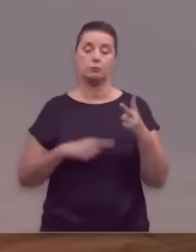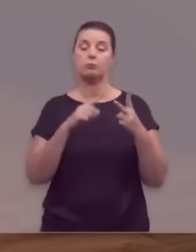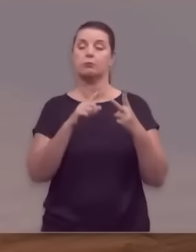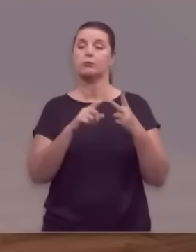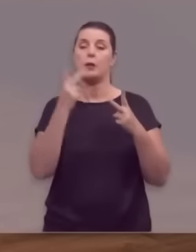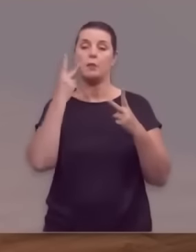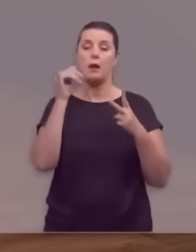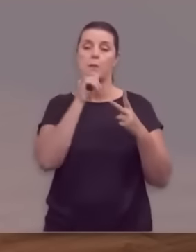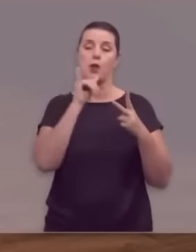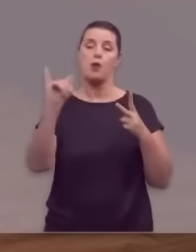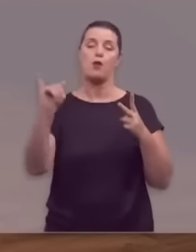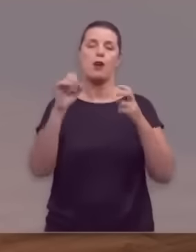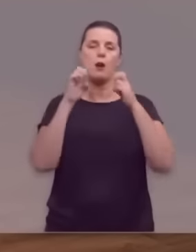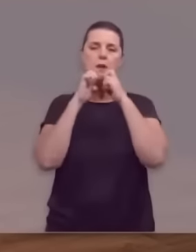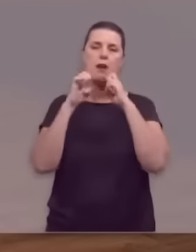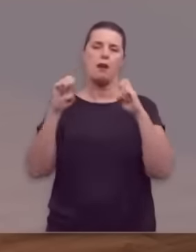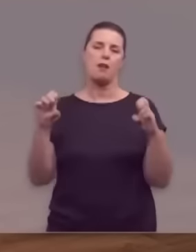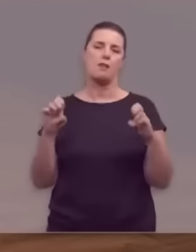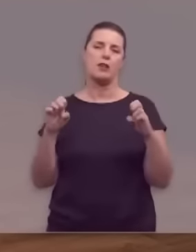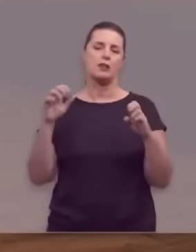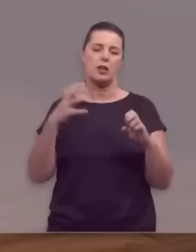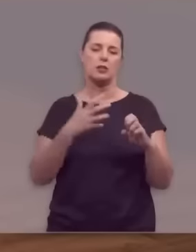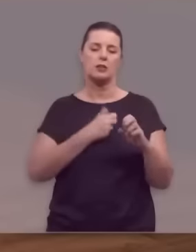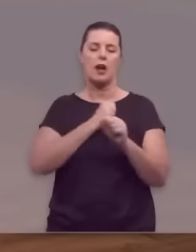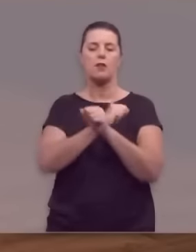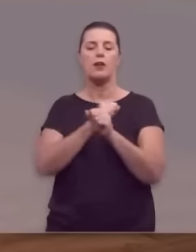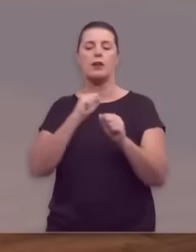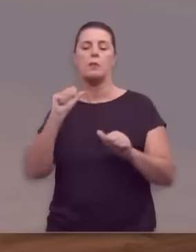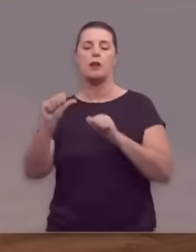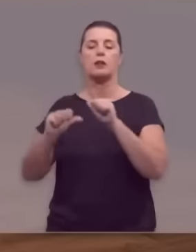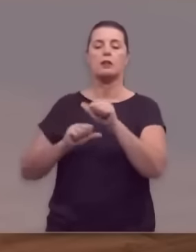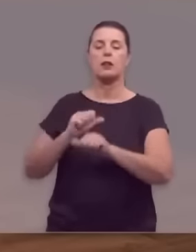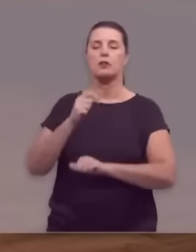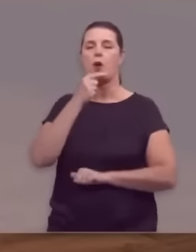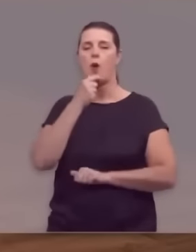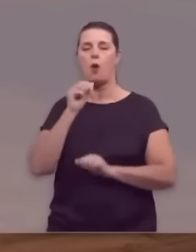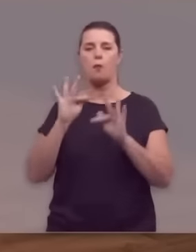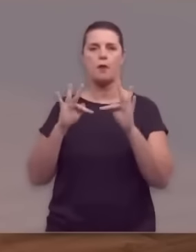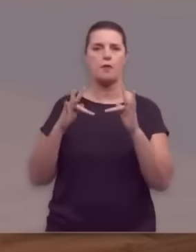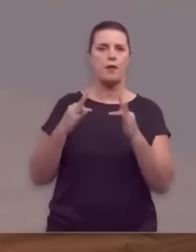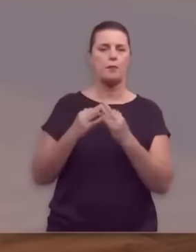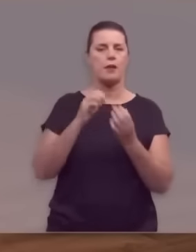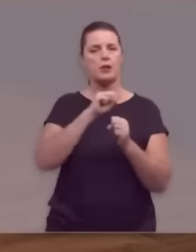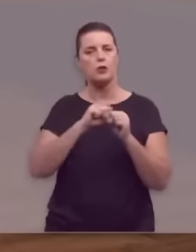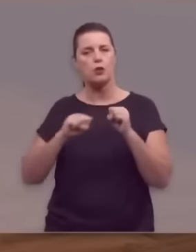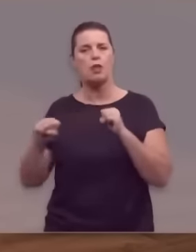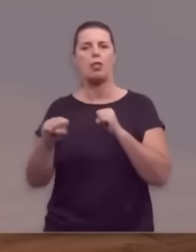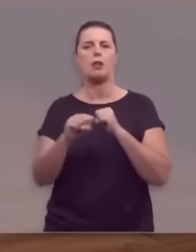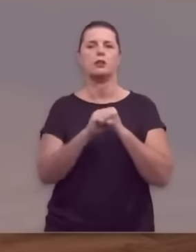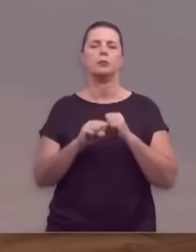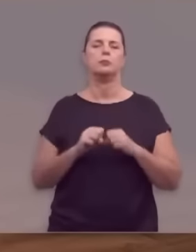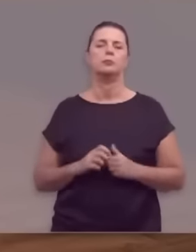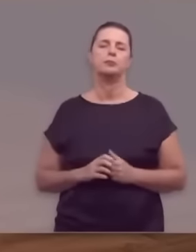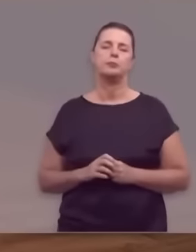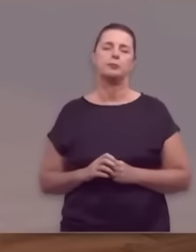Segundo, para proclamarmos este evangelho que salva, liberta, transforma o homem, a família e a sociedade.